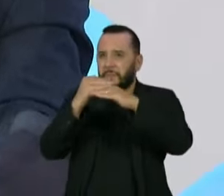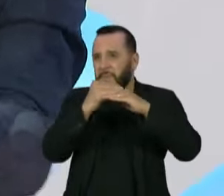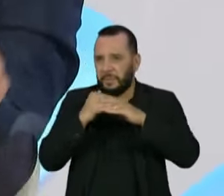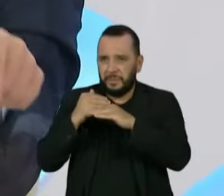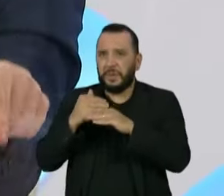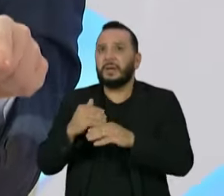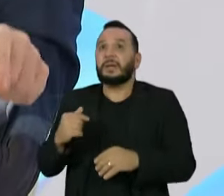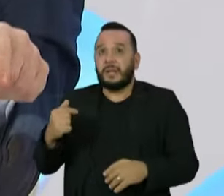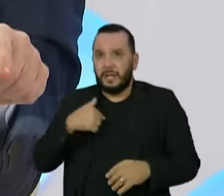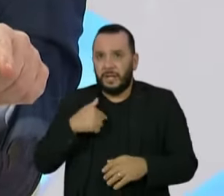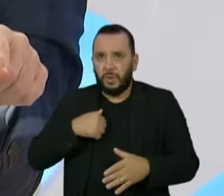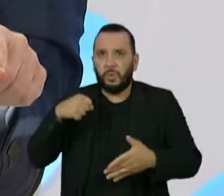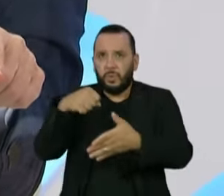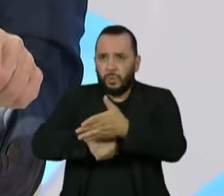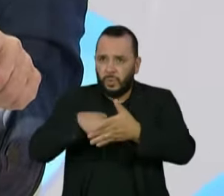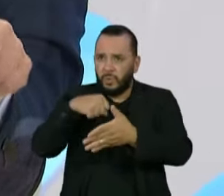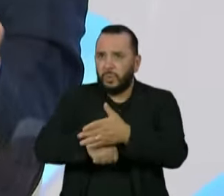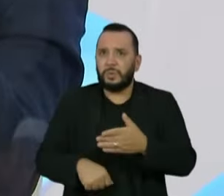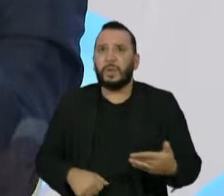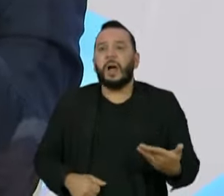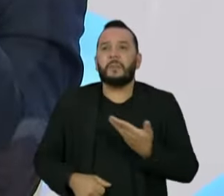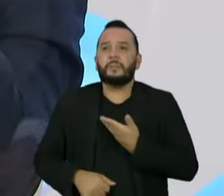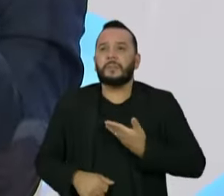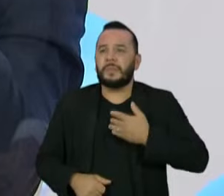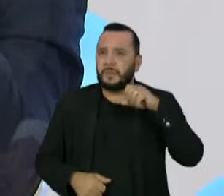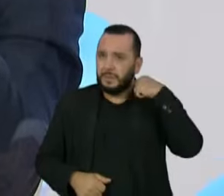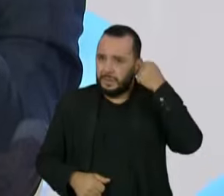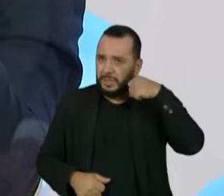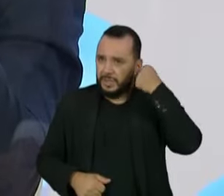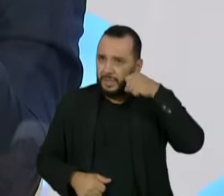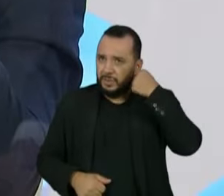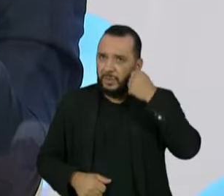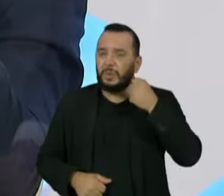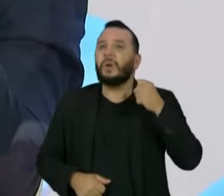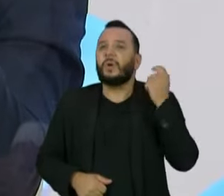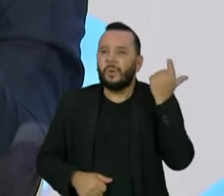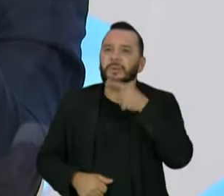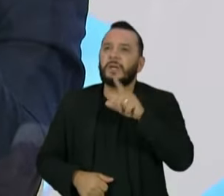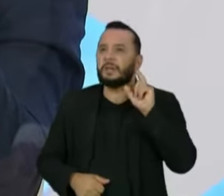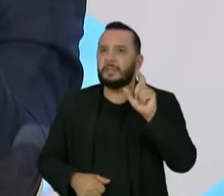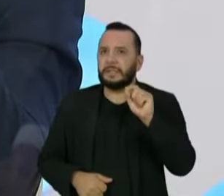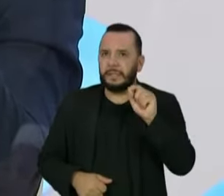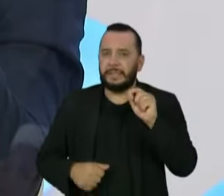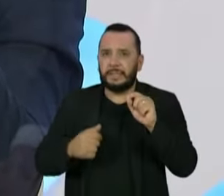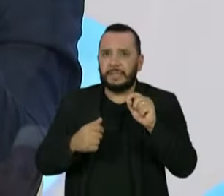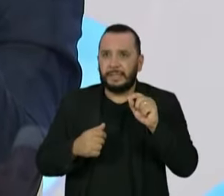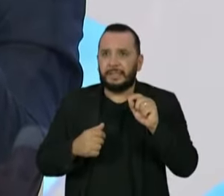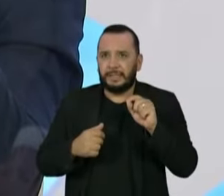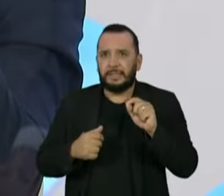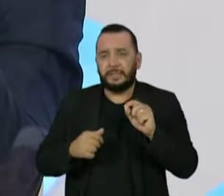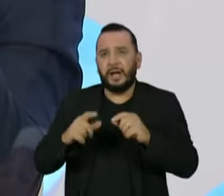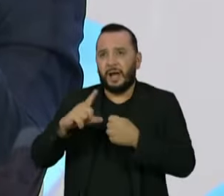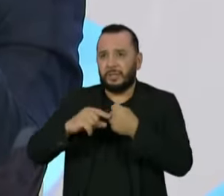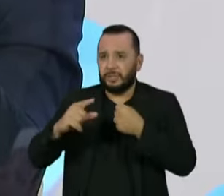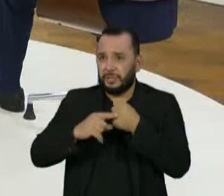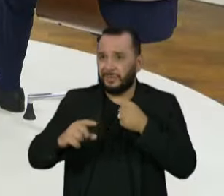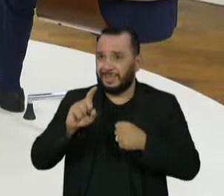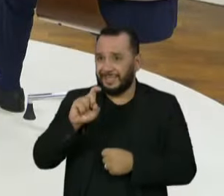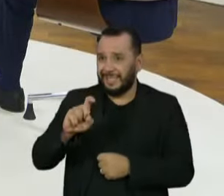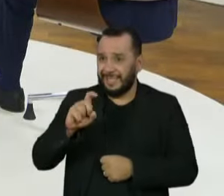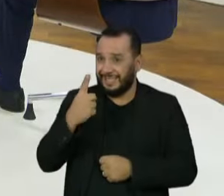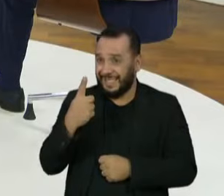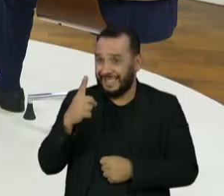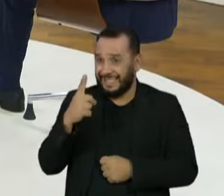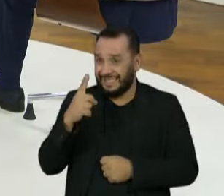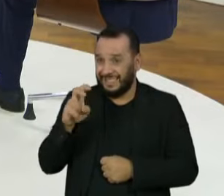lutar para que os nossos colegas senadores tenham a hombridade de implementar o que está lá no artigo 153 da